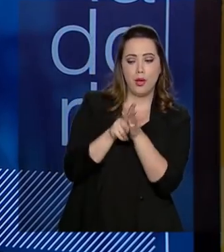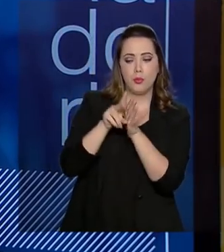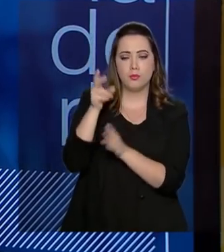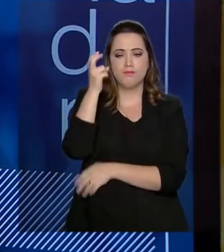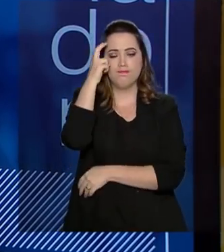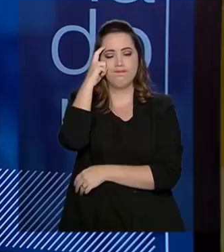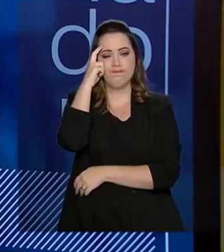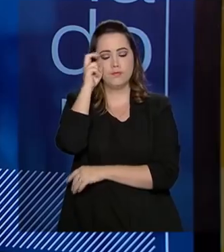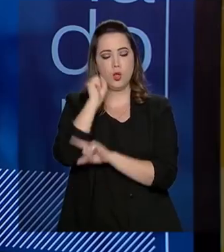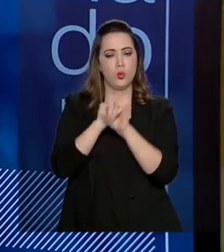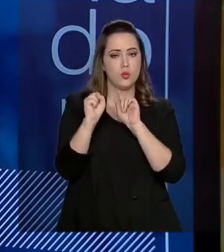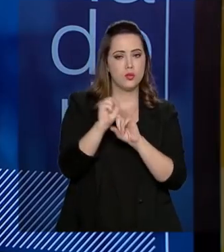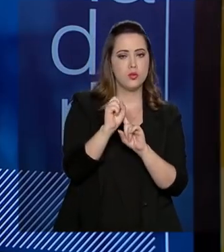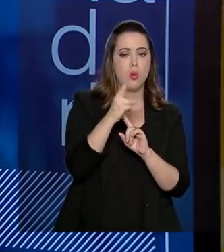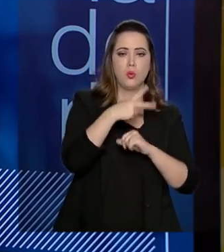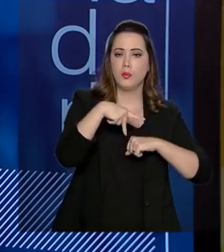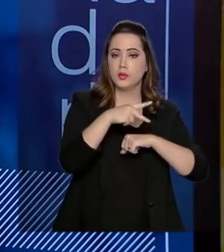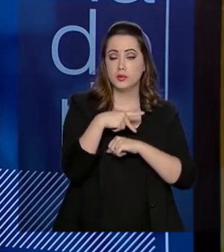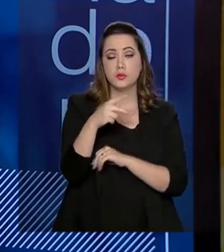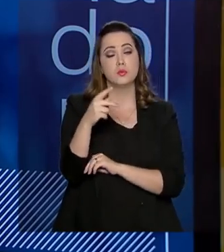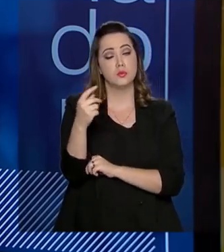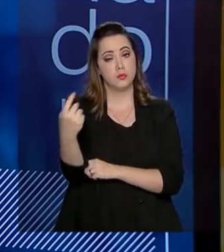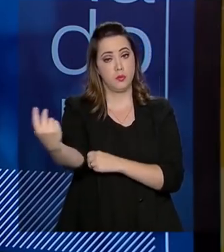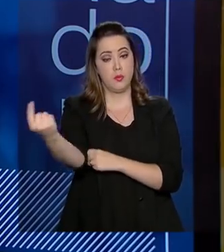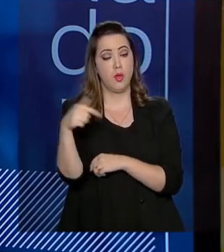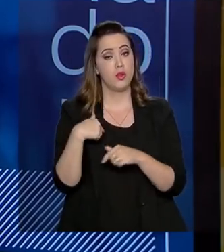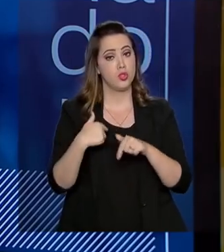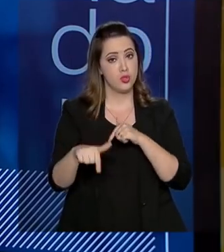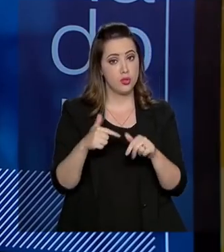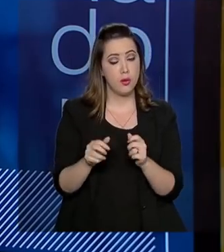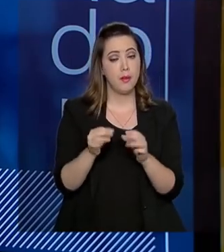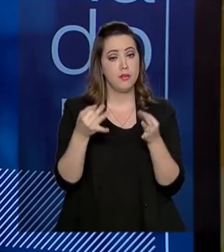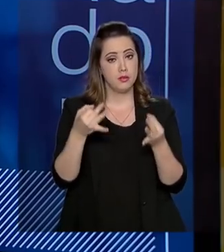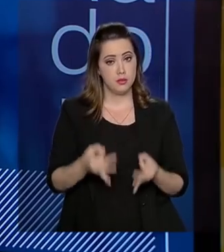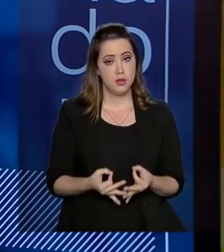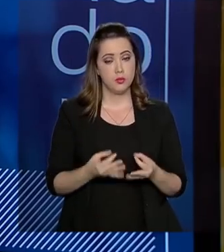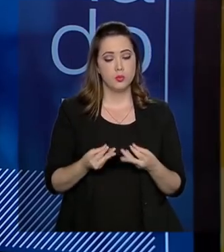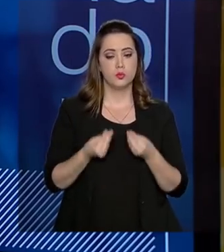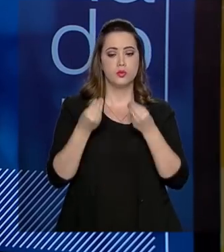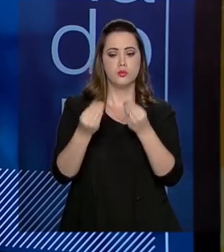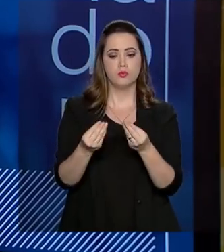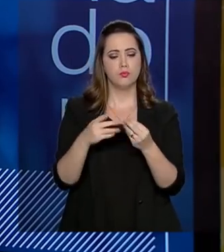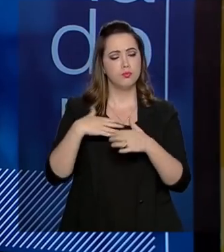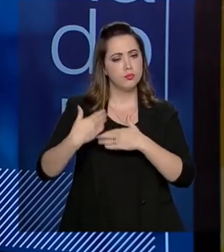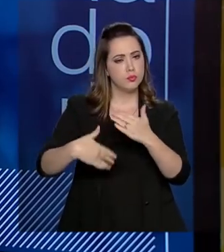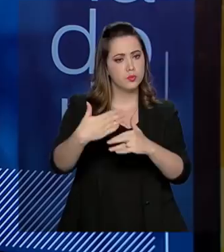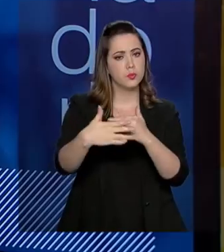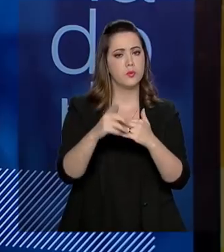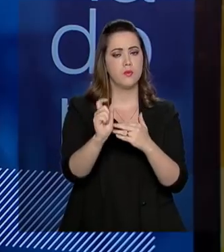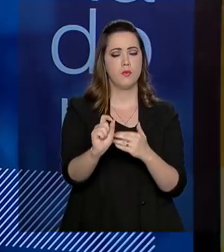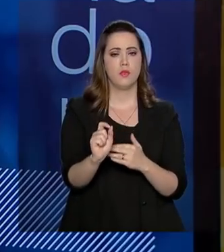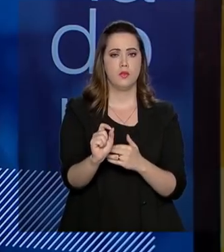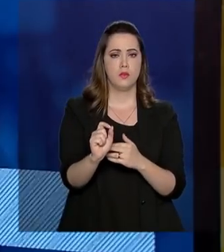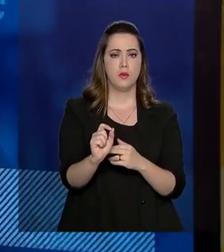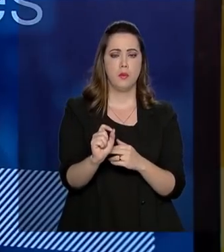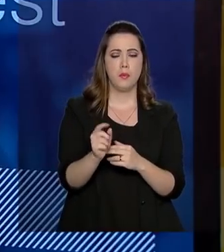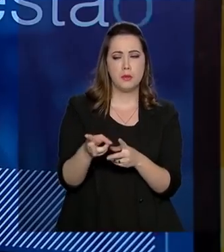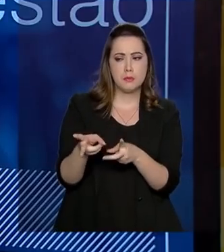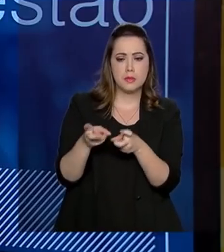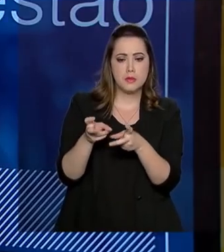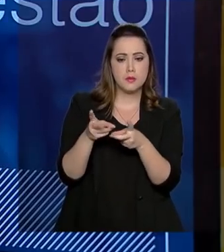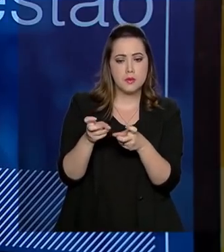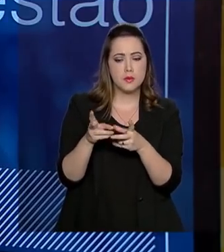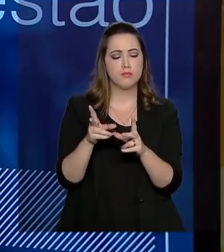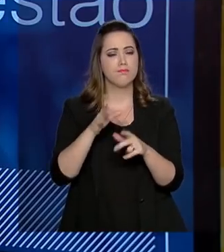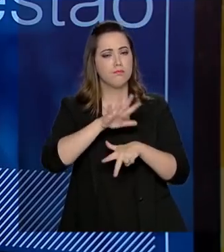sociedade ou daquele país. Então, gente vem trabalhando justamente para levar, através da detecção de